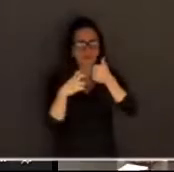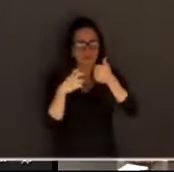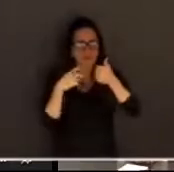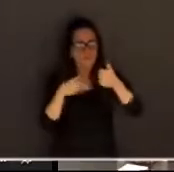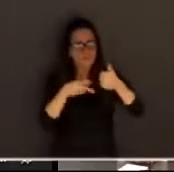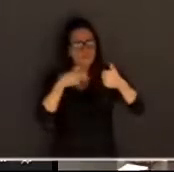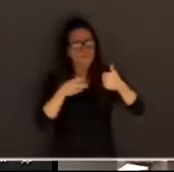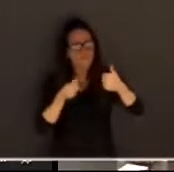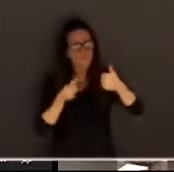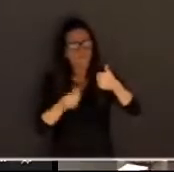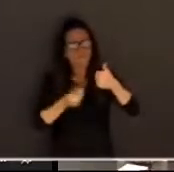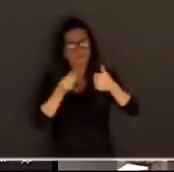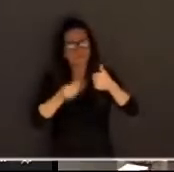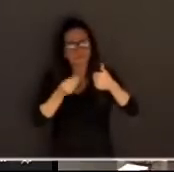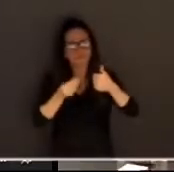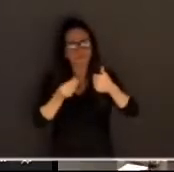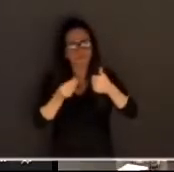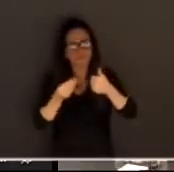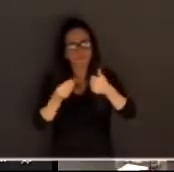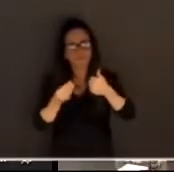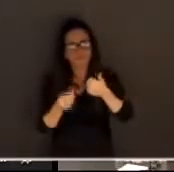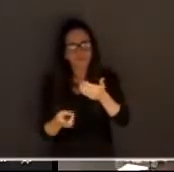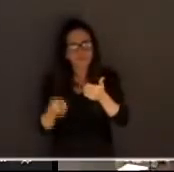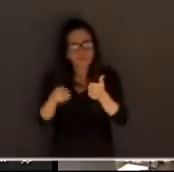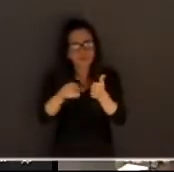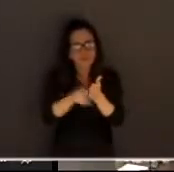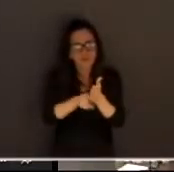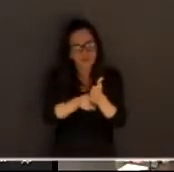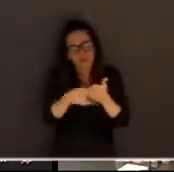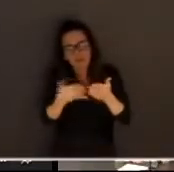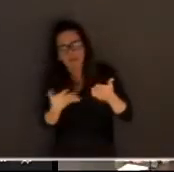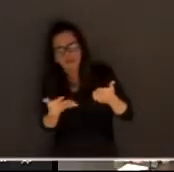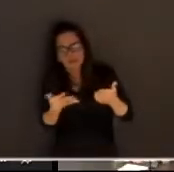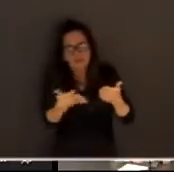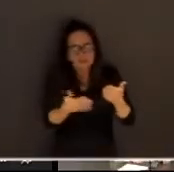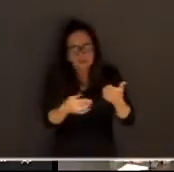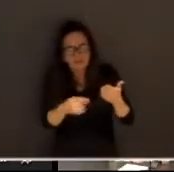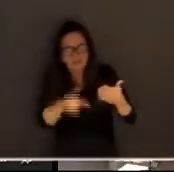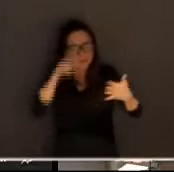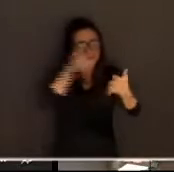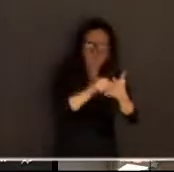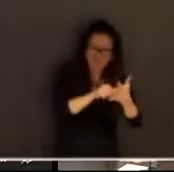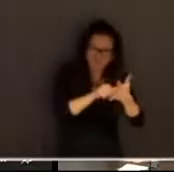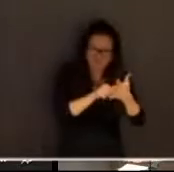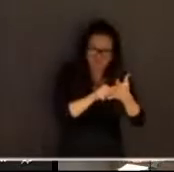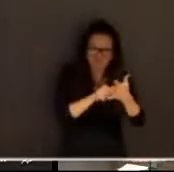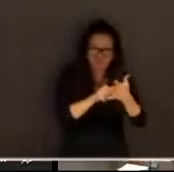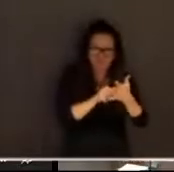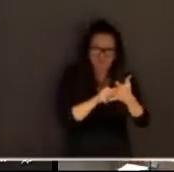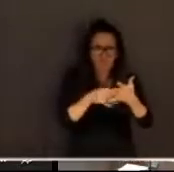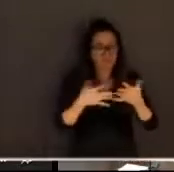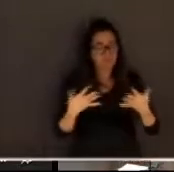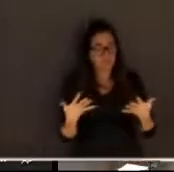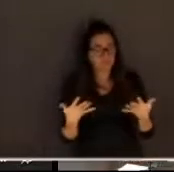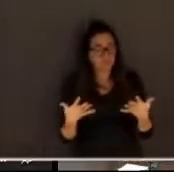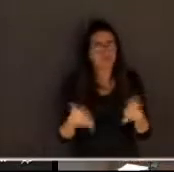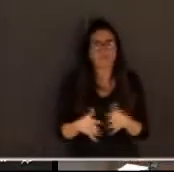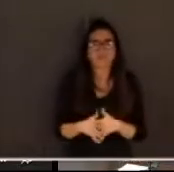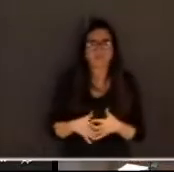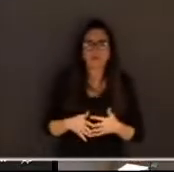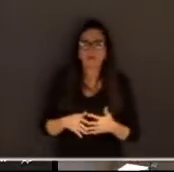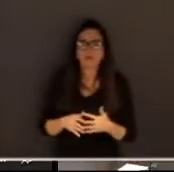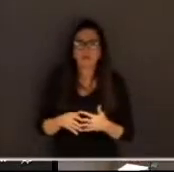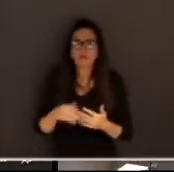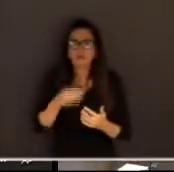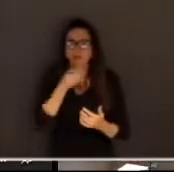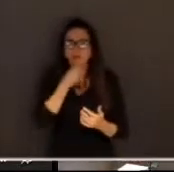apenas como uma garantia individual do acusado carlos santiago nino jurista argentino